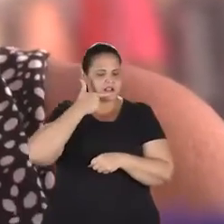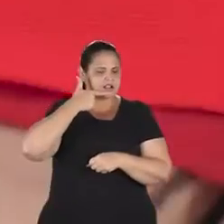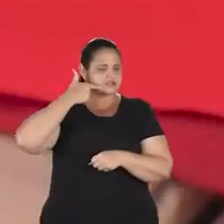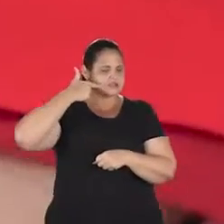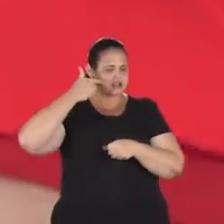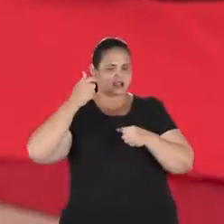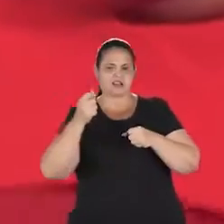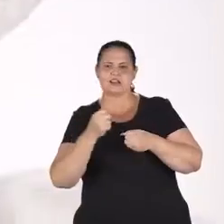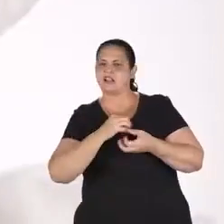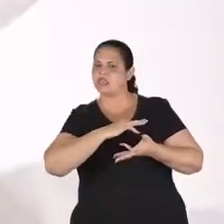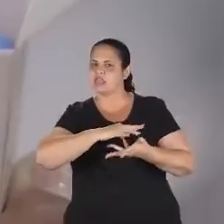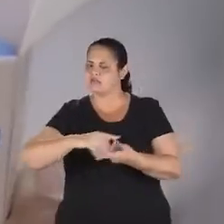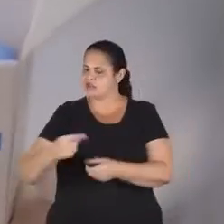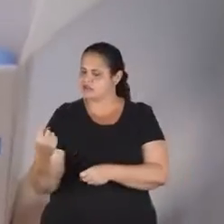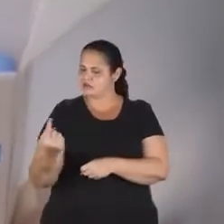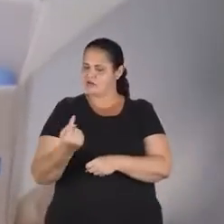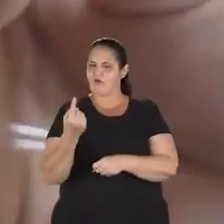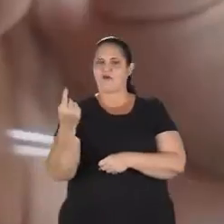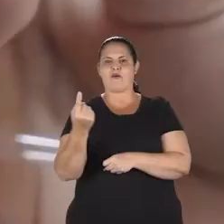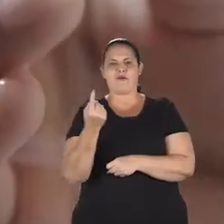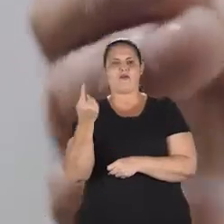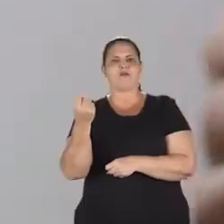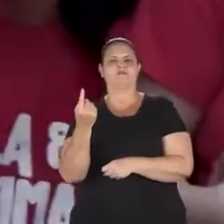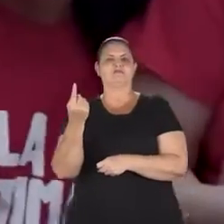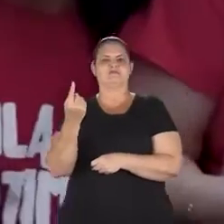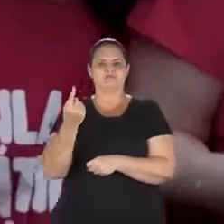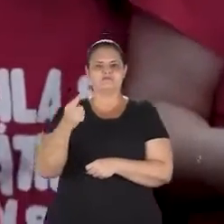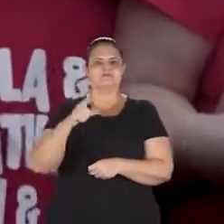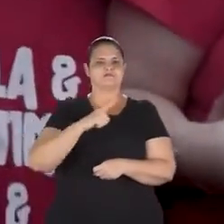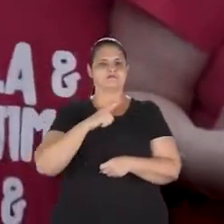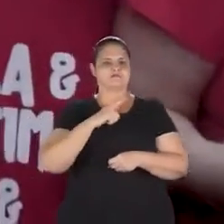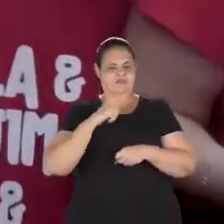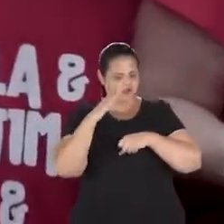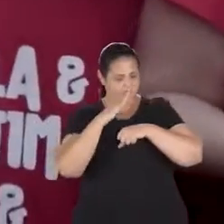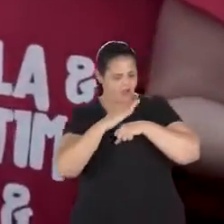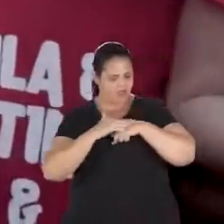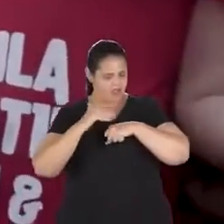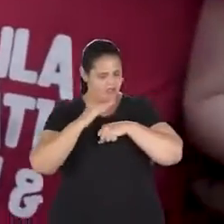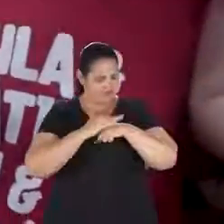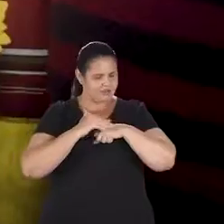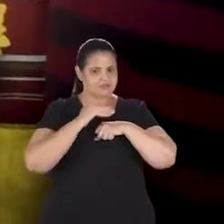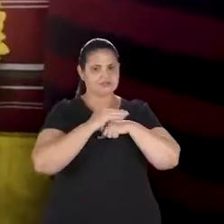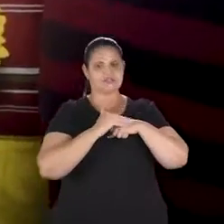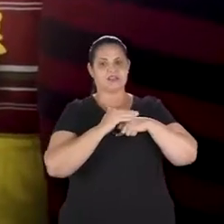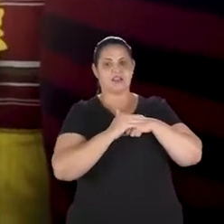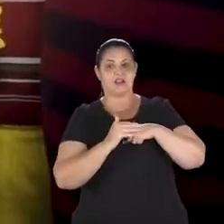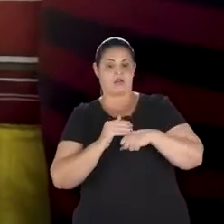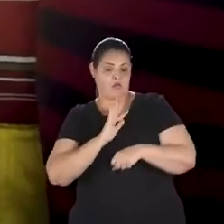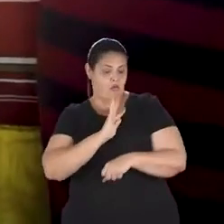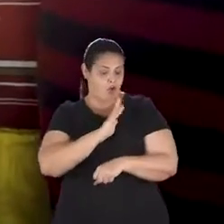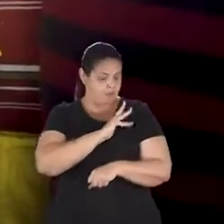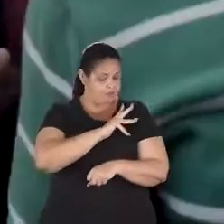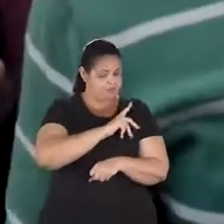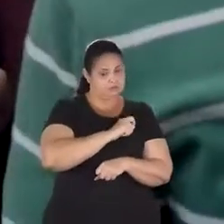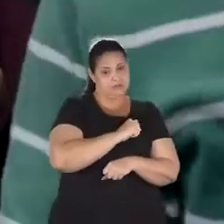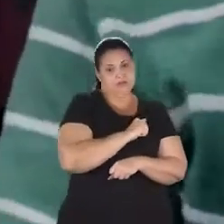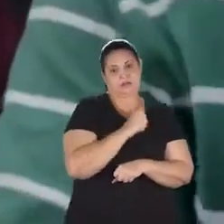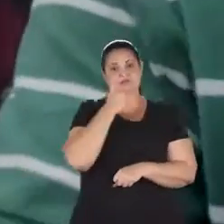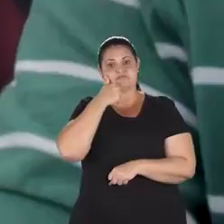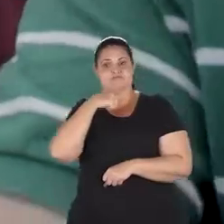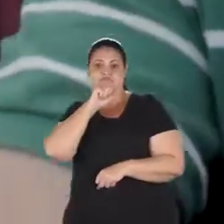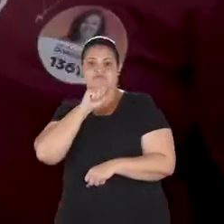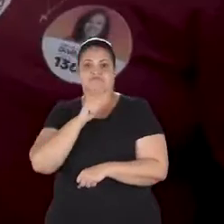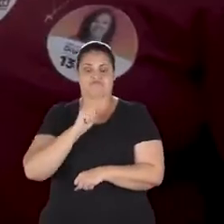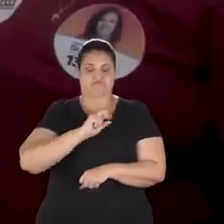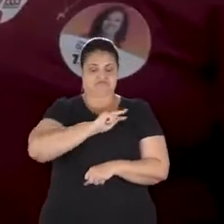sorriso dessa terra ela não tá só Tem alguém cuidando da gente Com amor de